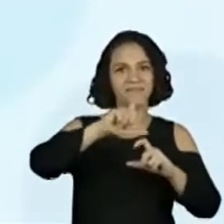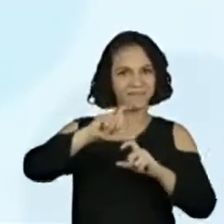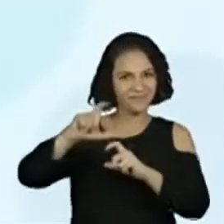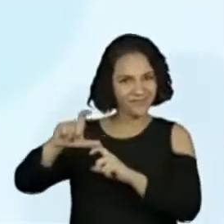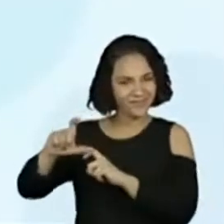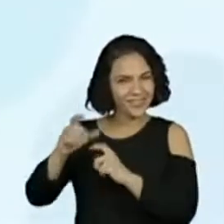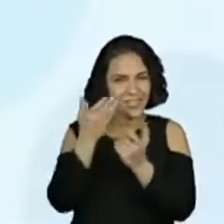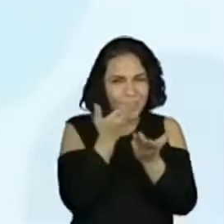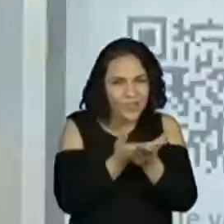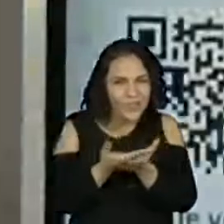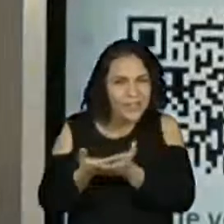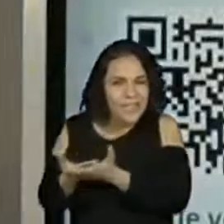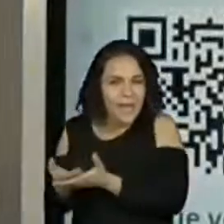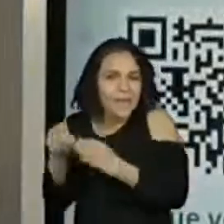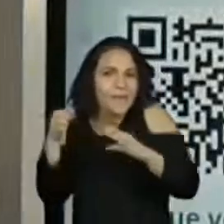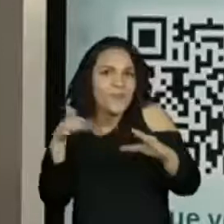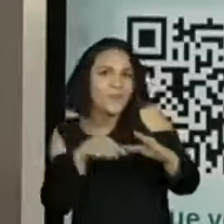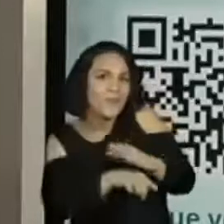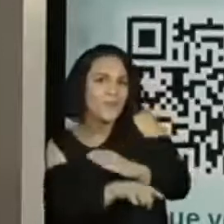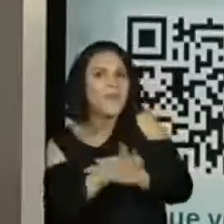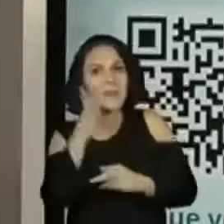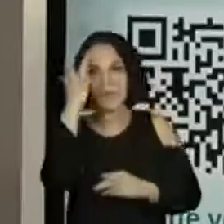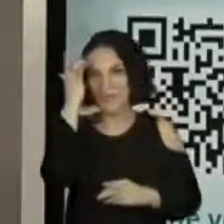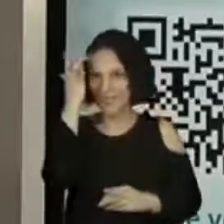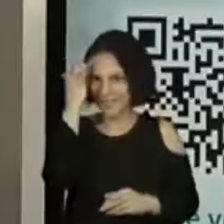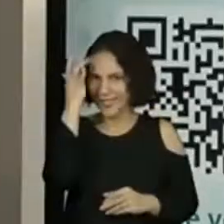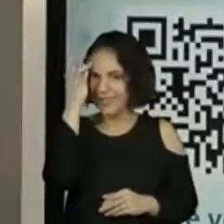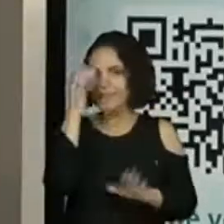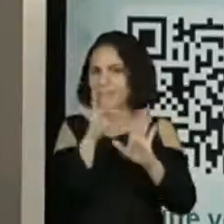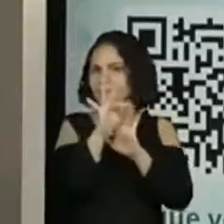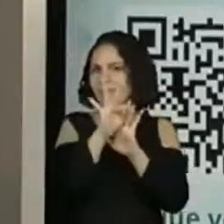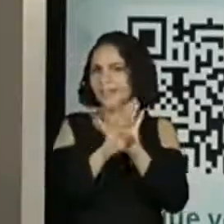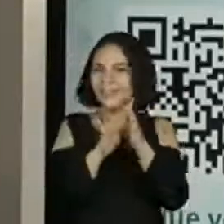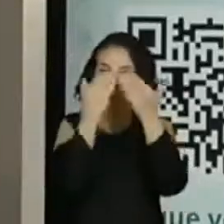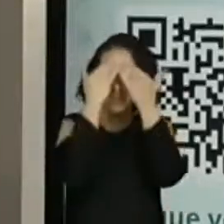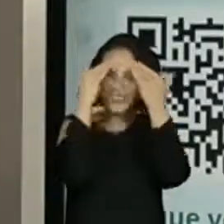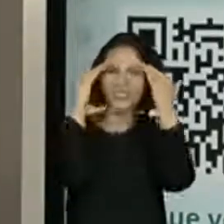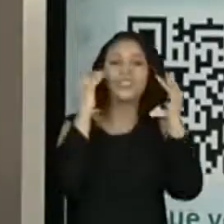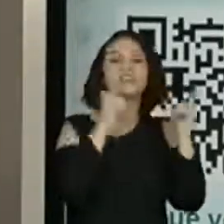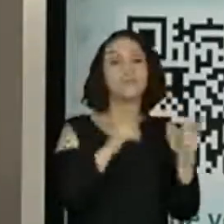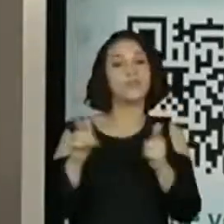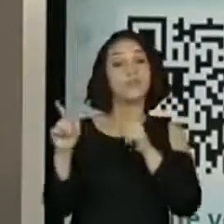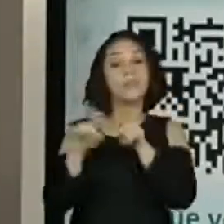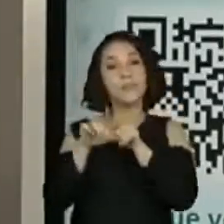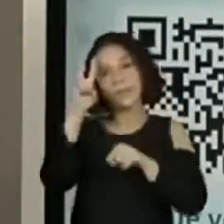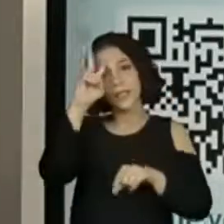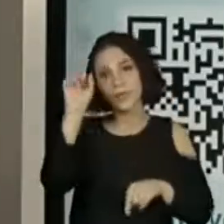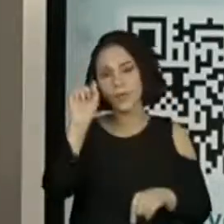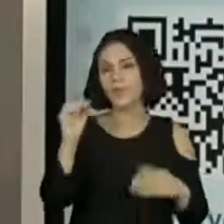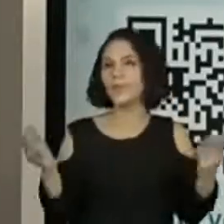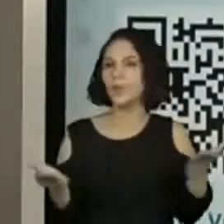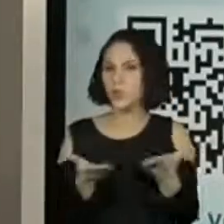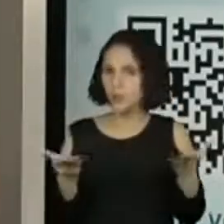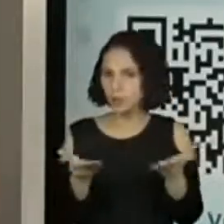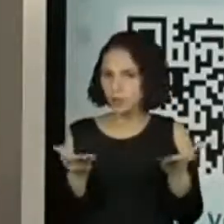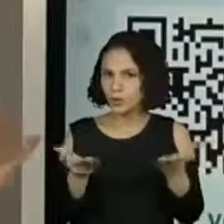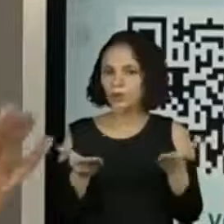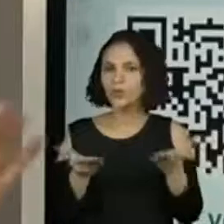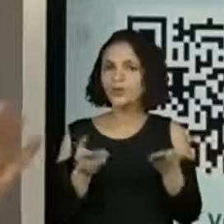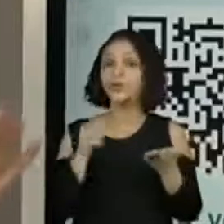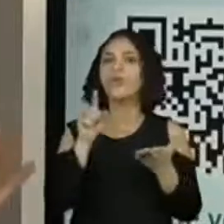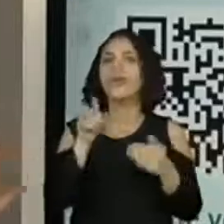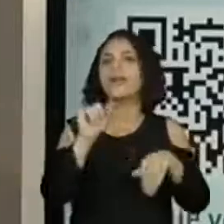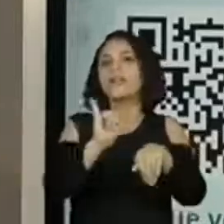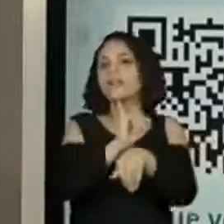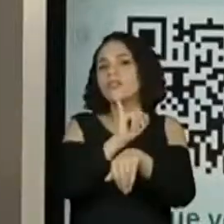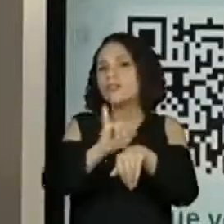a gente nos aprofundar aí nesse texto que é super divertido. Lembrando que hoje a gente estudou sobre os